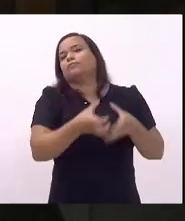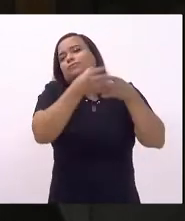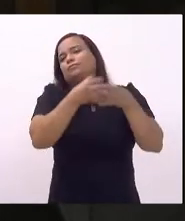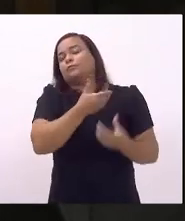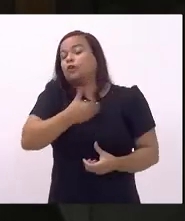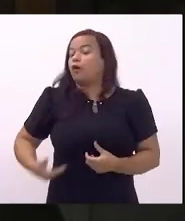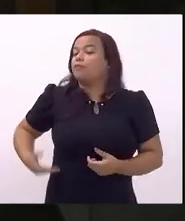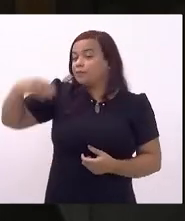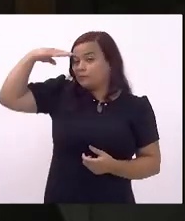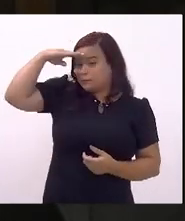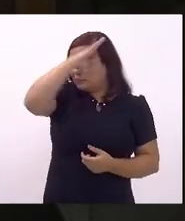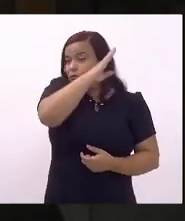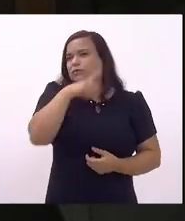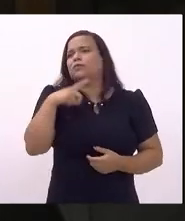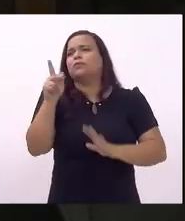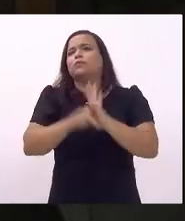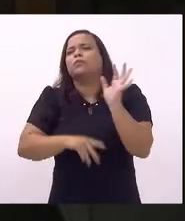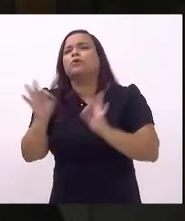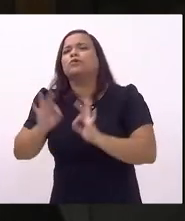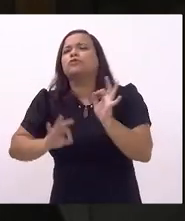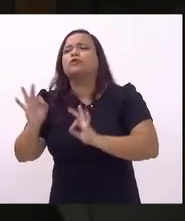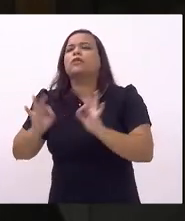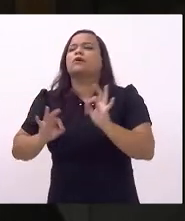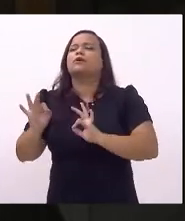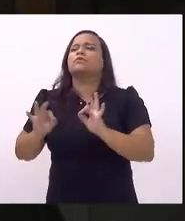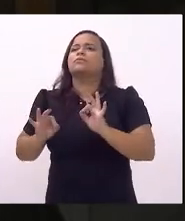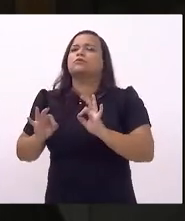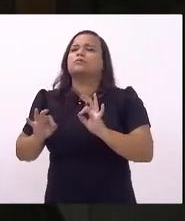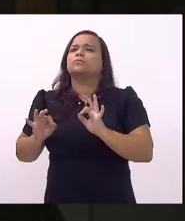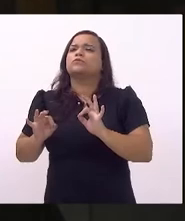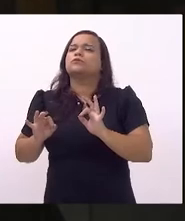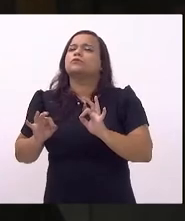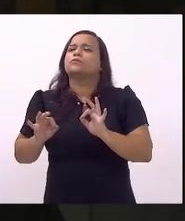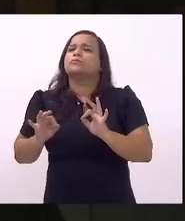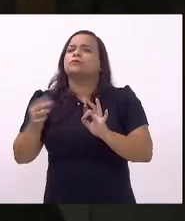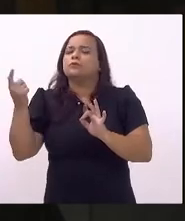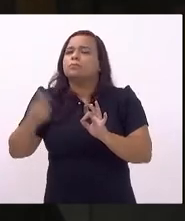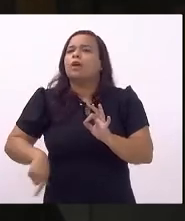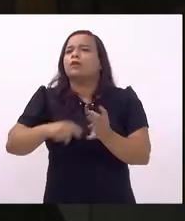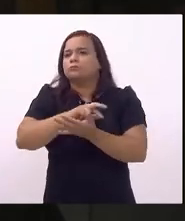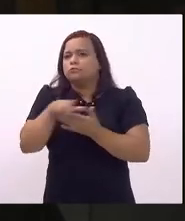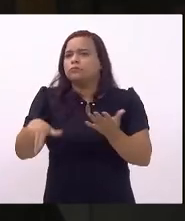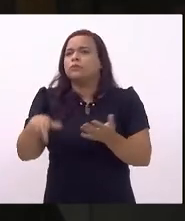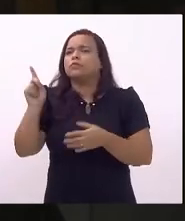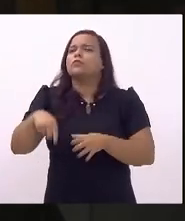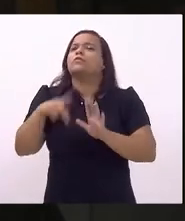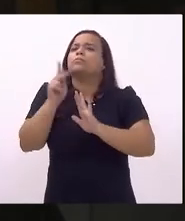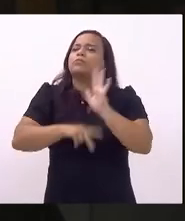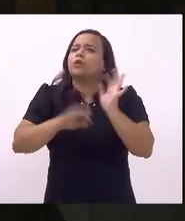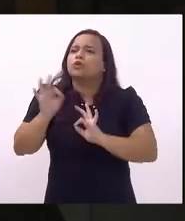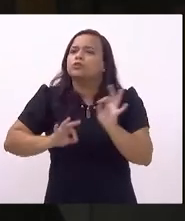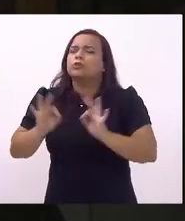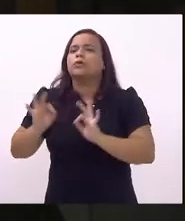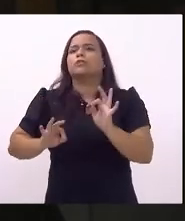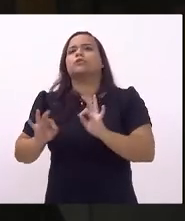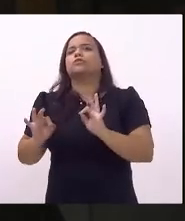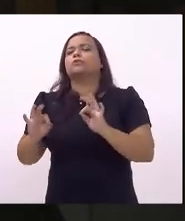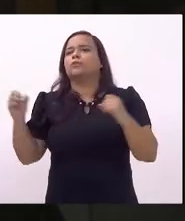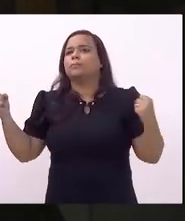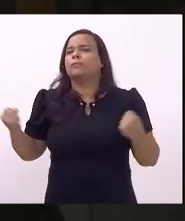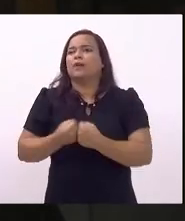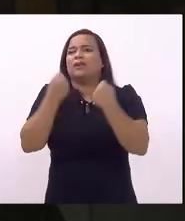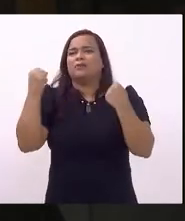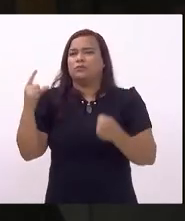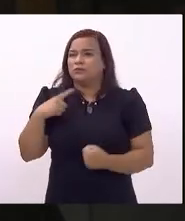Bolsonaro diz que tem um projeto para a educação que eles chamam de escola cívico-militares é um projeto com impacto